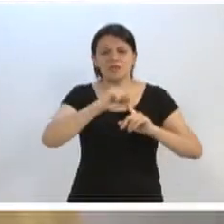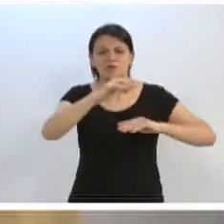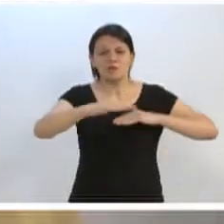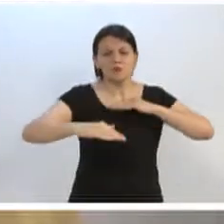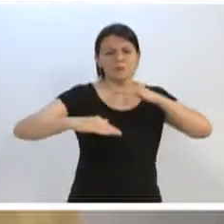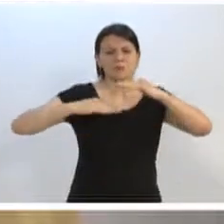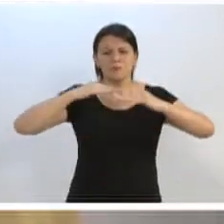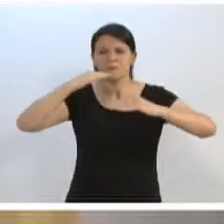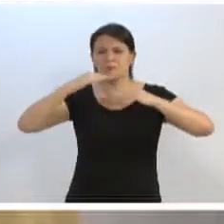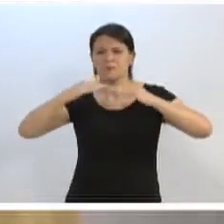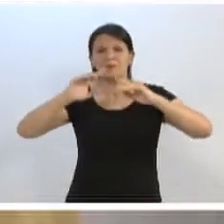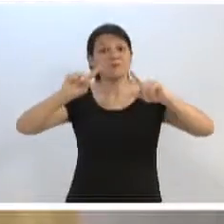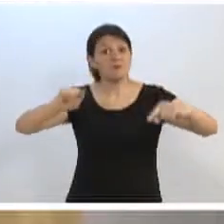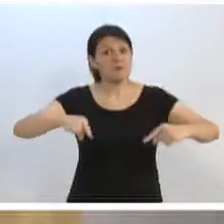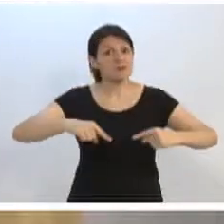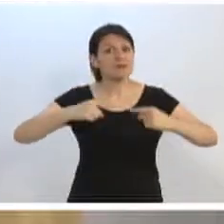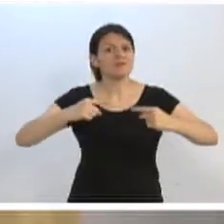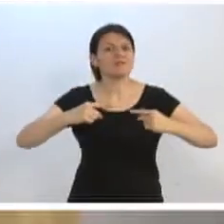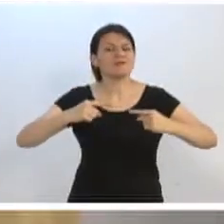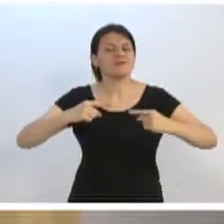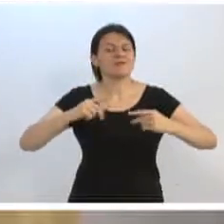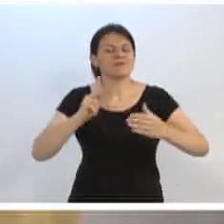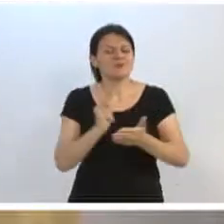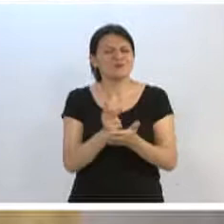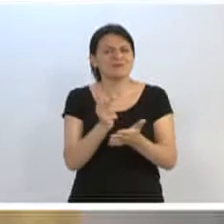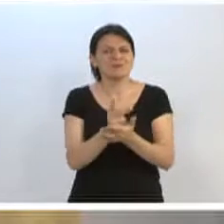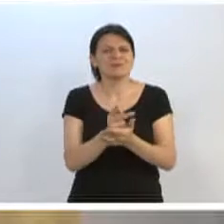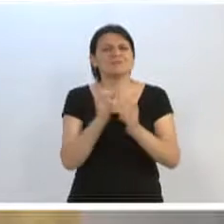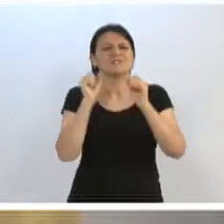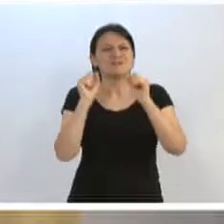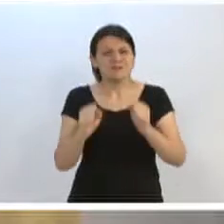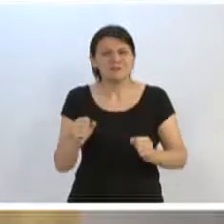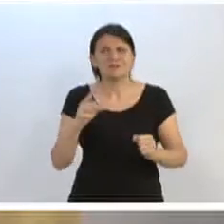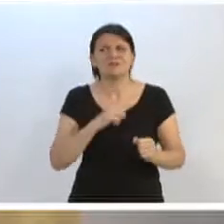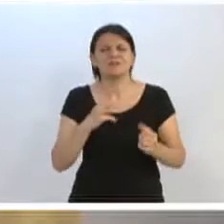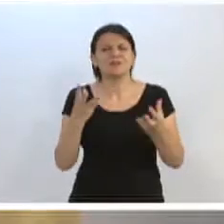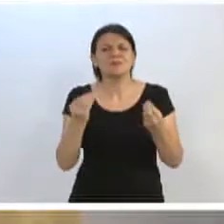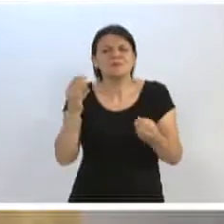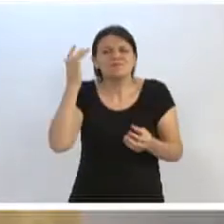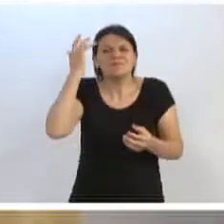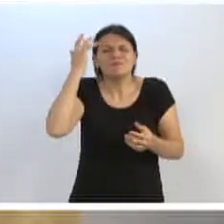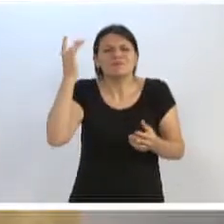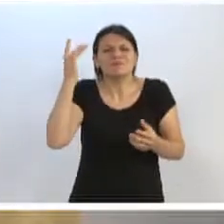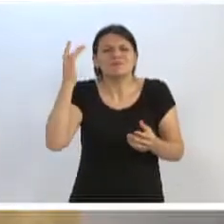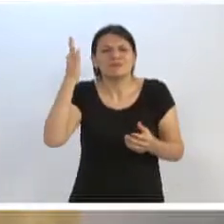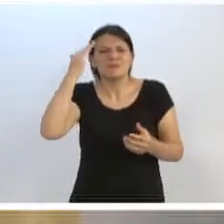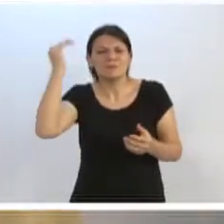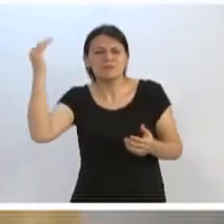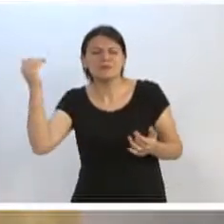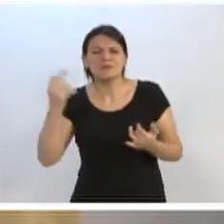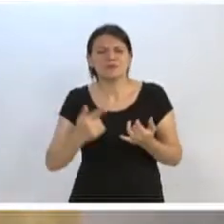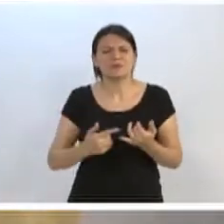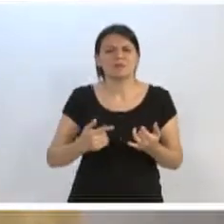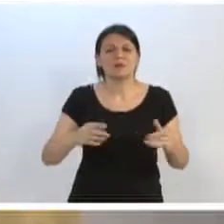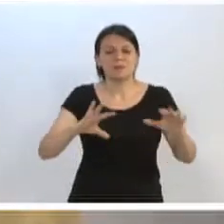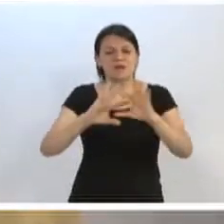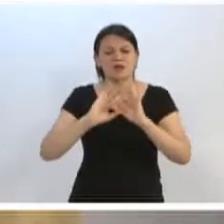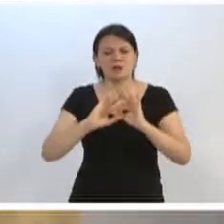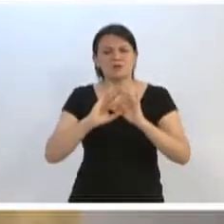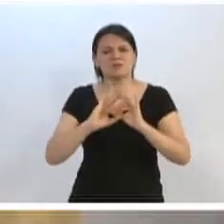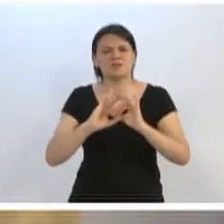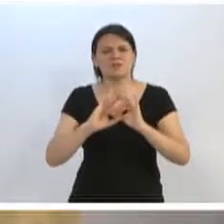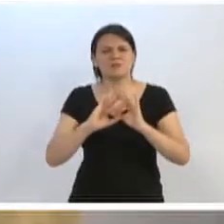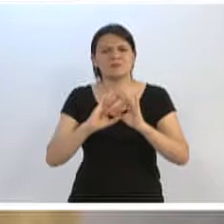E os novos desafios vão sendo colocados. Que a gente possa ter muita maturidade, muita sapiência, para unirmos. Unirmos as